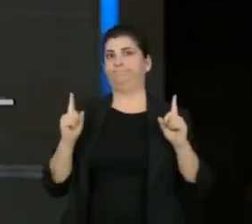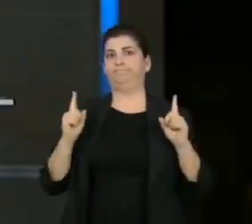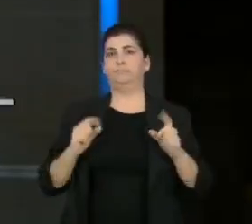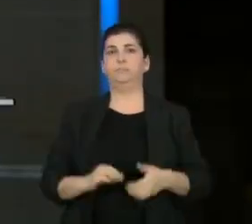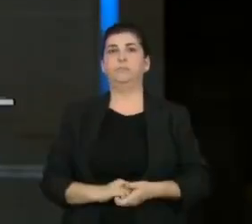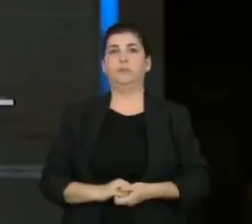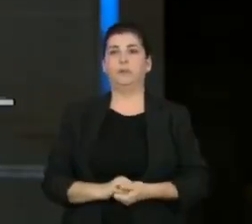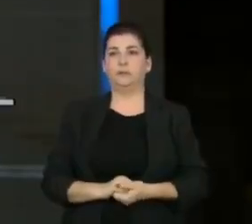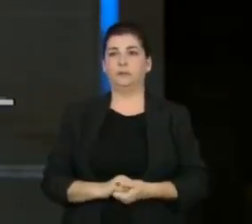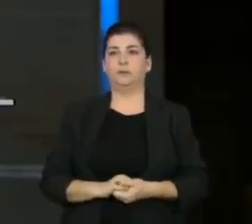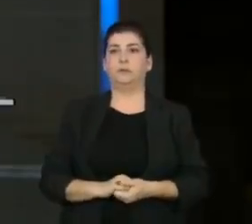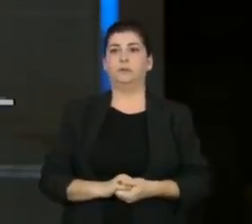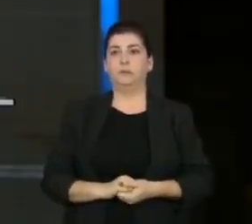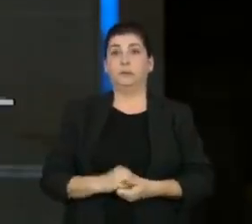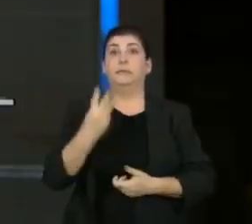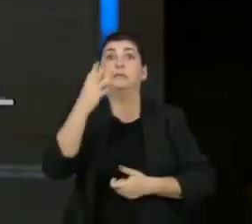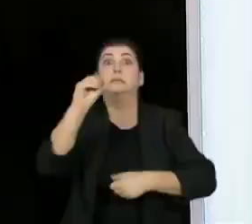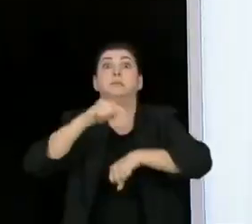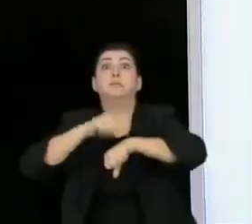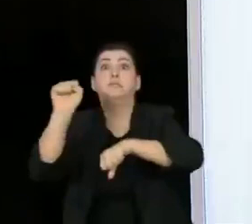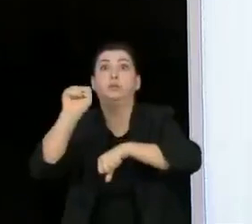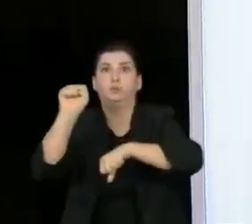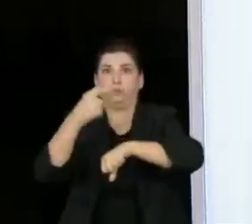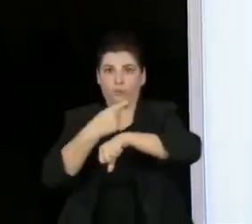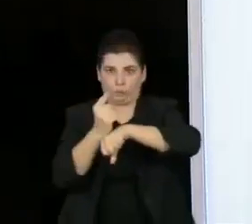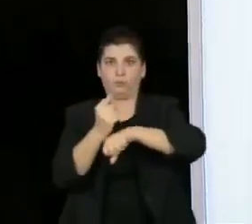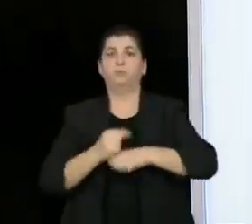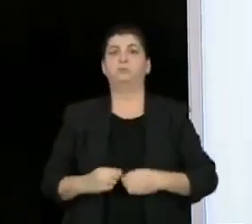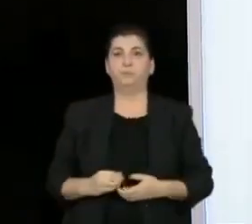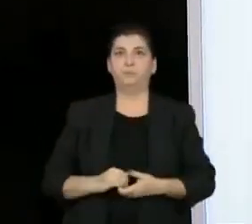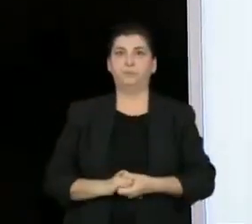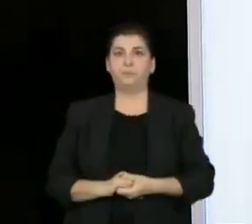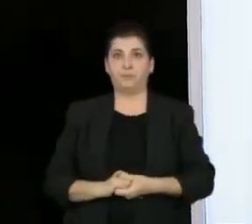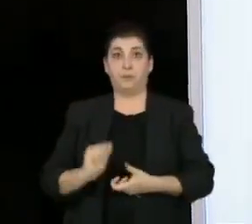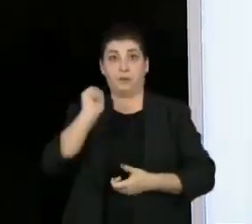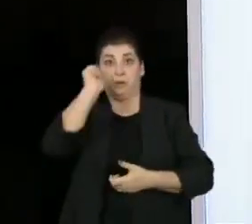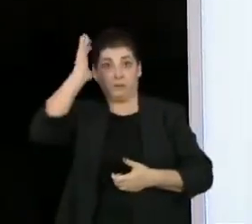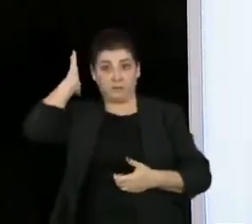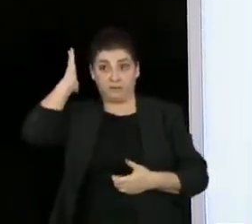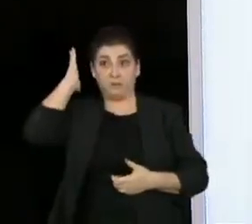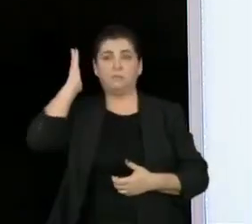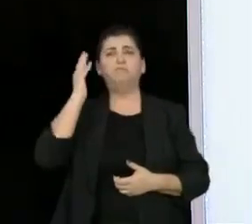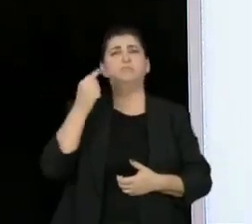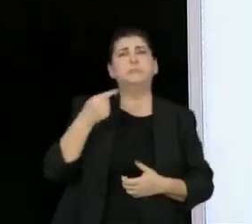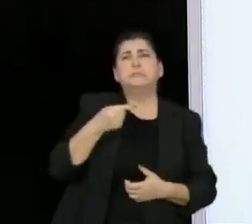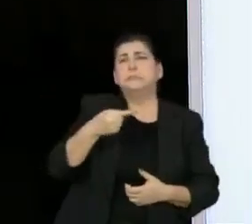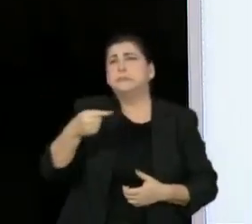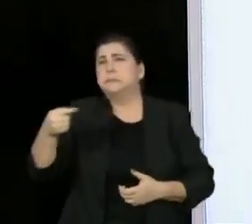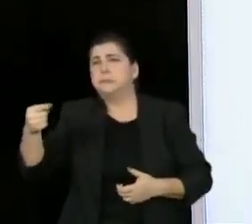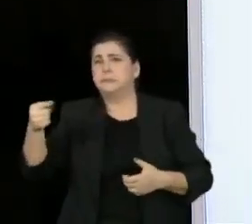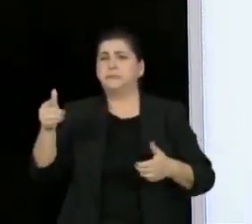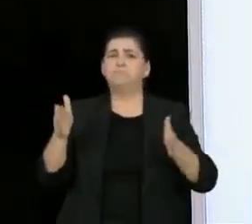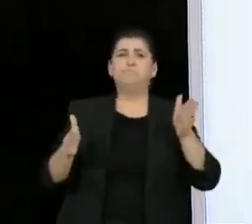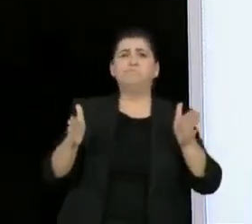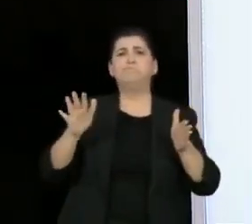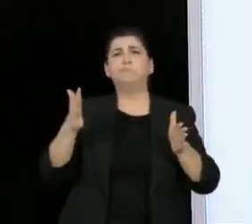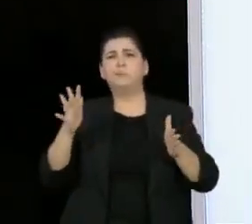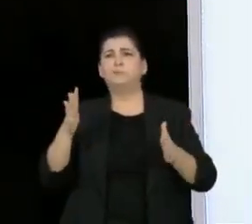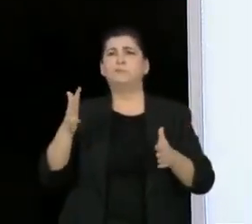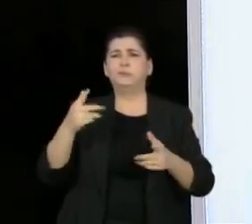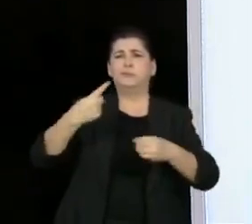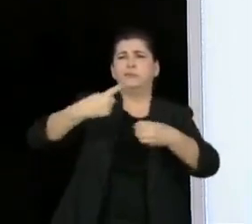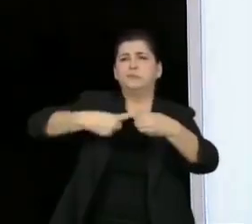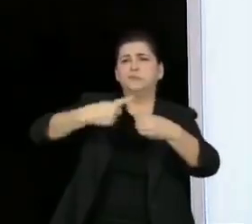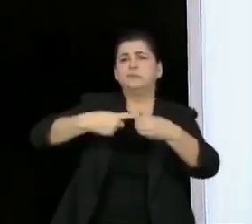Matarazzo, 30 segundos para a sua pergunta, por favor. Celso, essa semana eu estive na Vila Santinês, que foi um dos projetos de